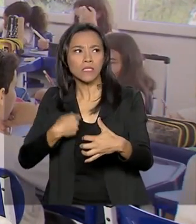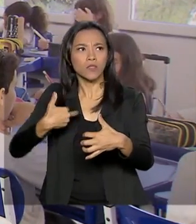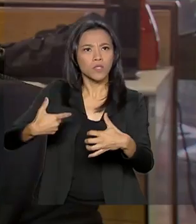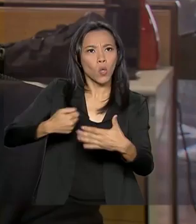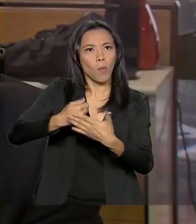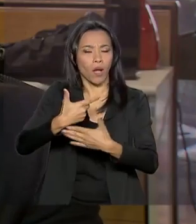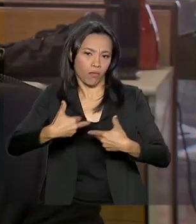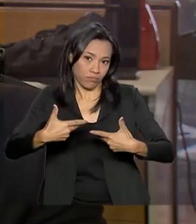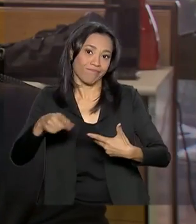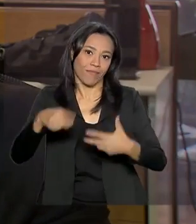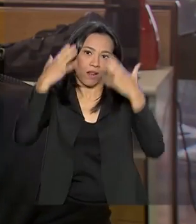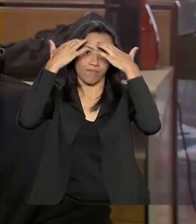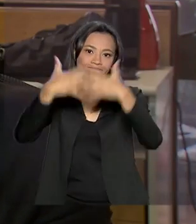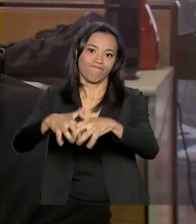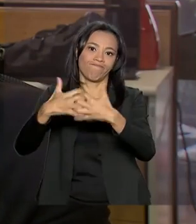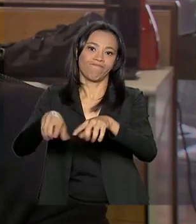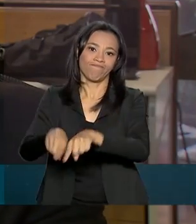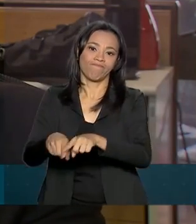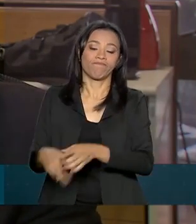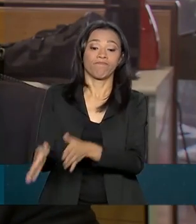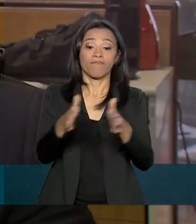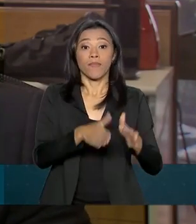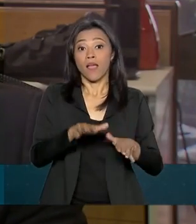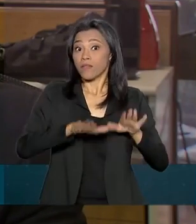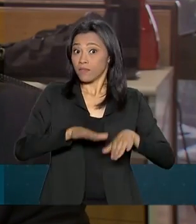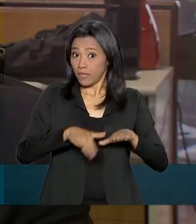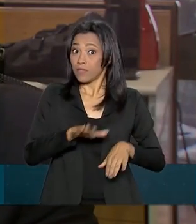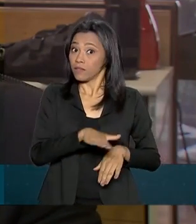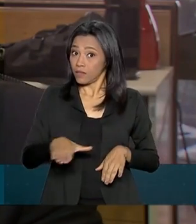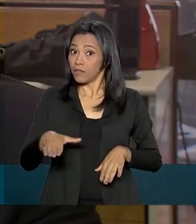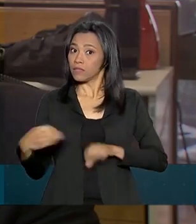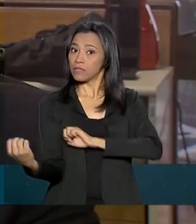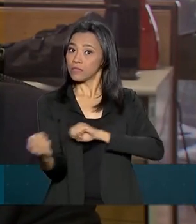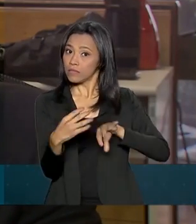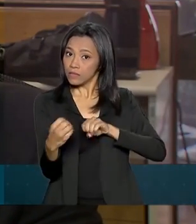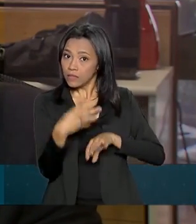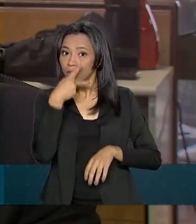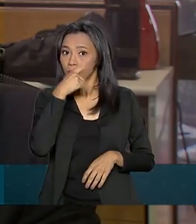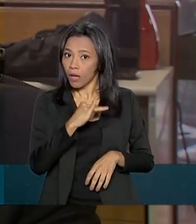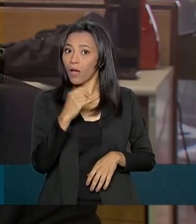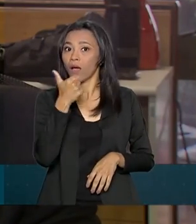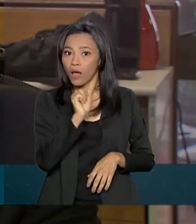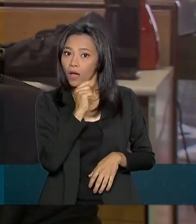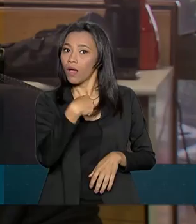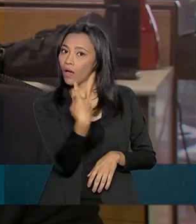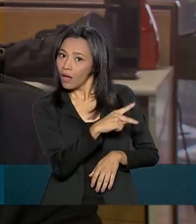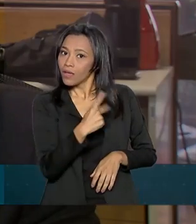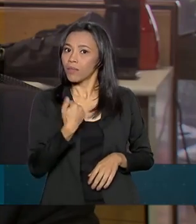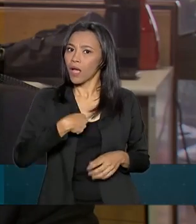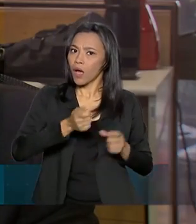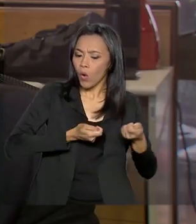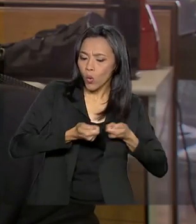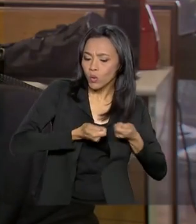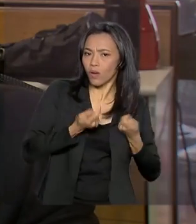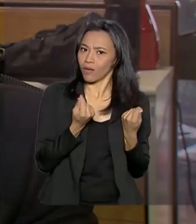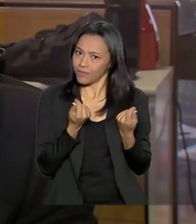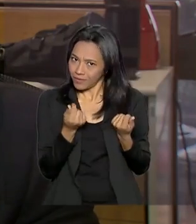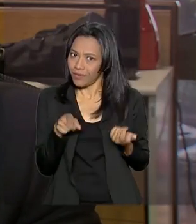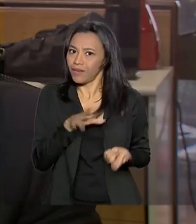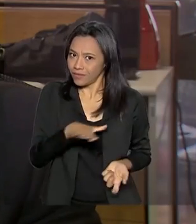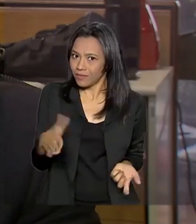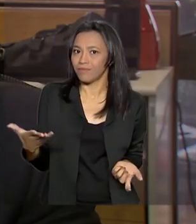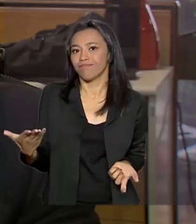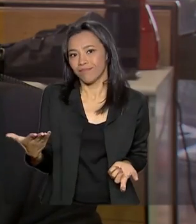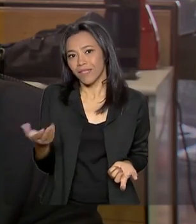ser gasta. Muitas vezes as crianças ensinam os próprios pais a fazer o seu planejamento financeiro, a controlar o seu orçamento. Então,